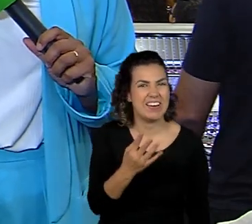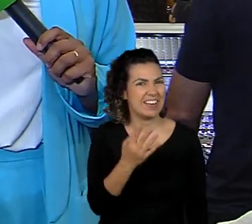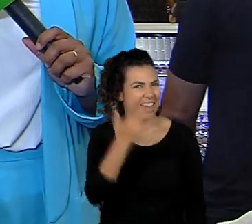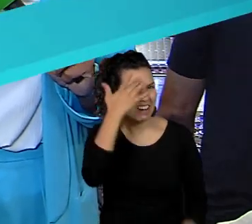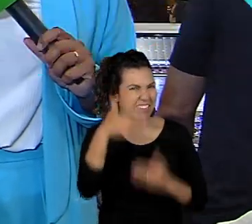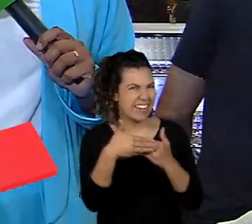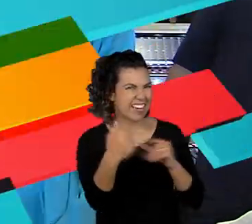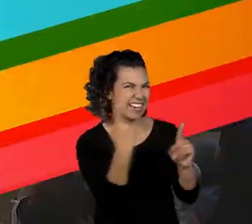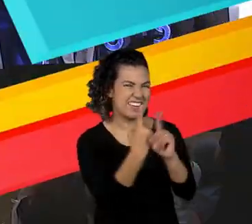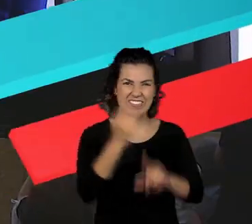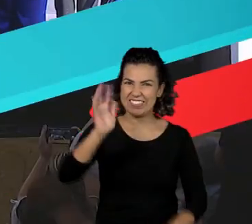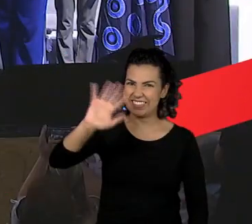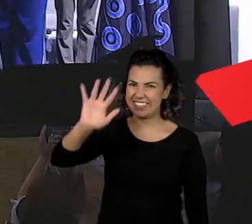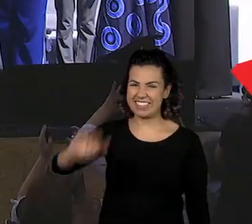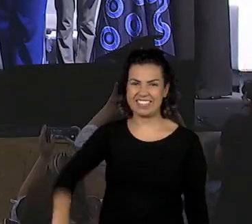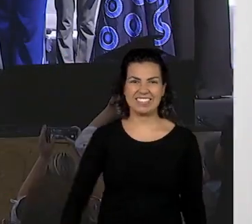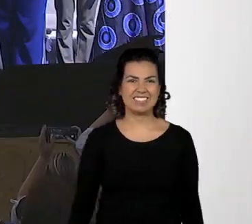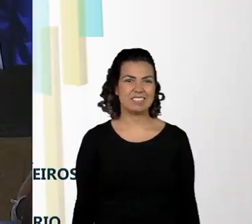Tchau, tchau.